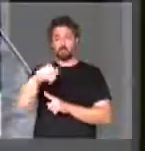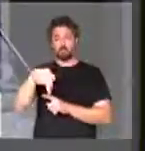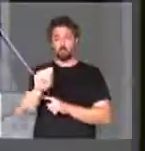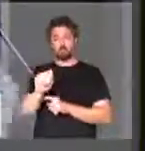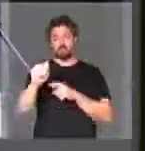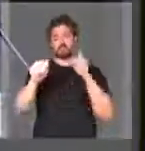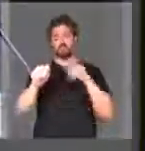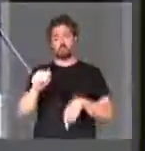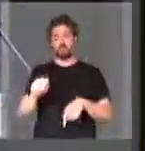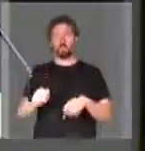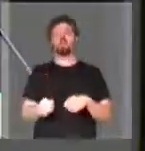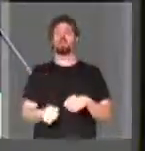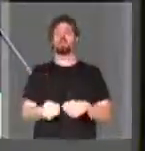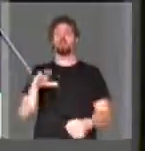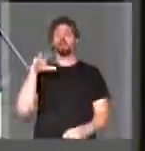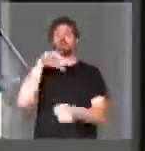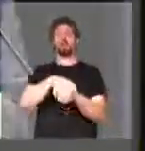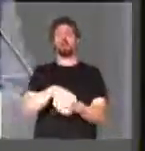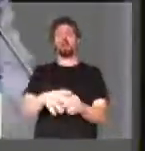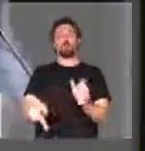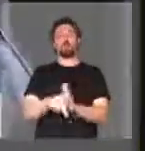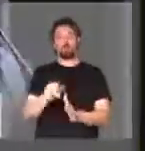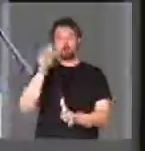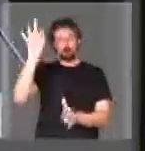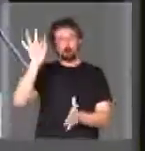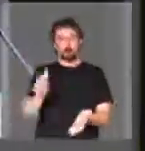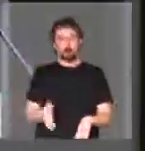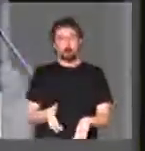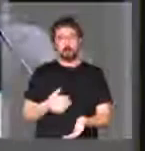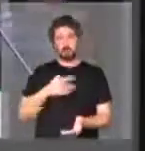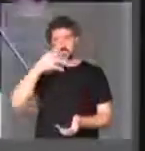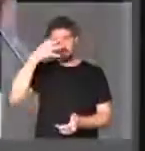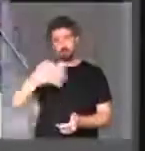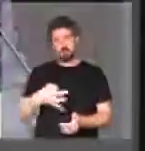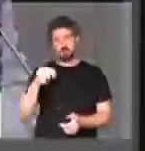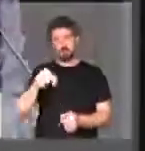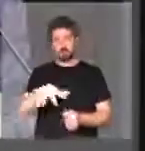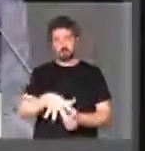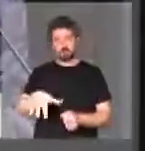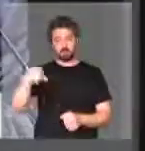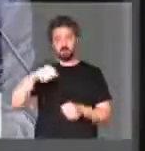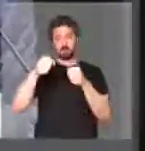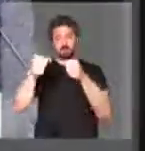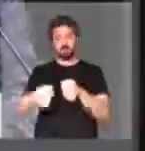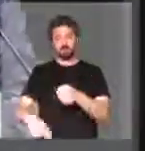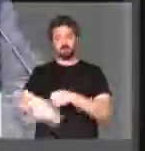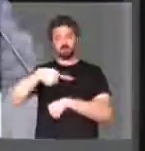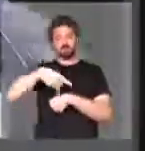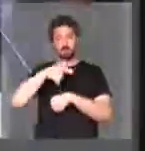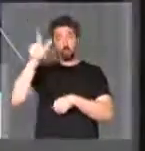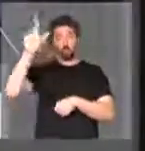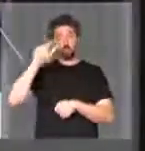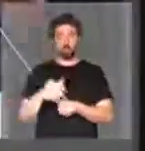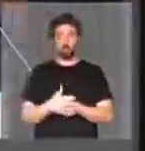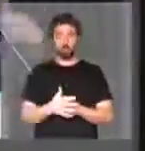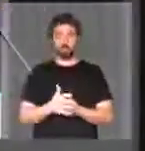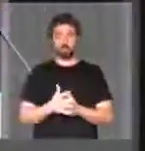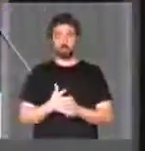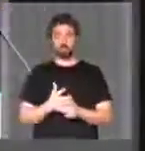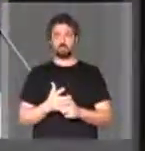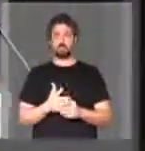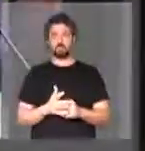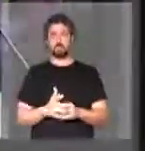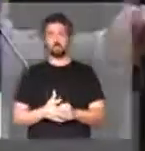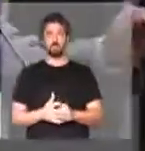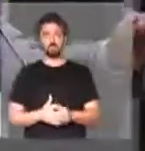Francesa como uma colônia da França, não compreendia que aquele é espaço soberano de um outro país. O